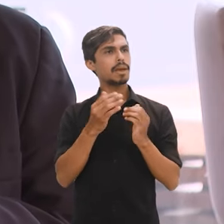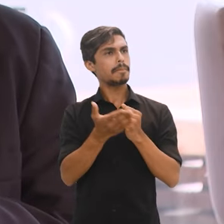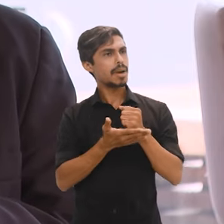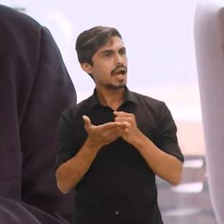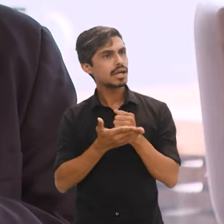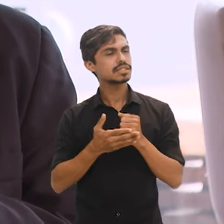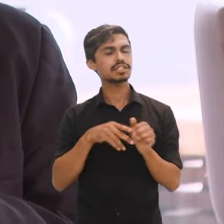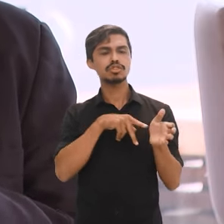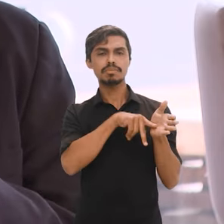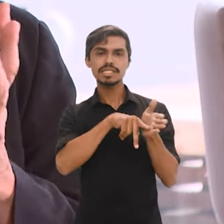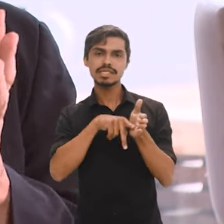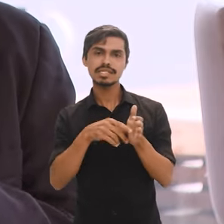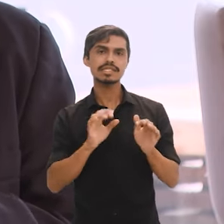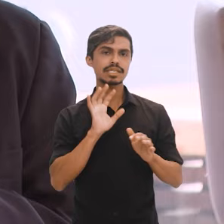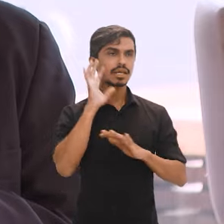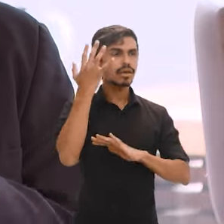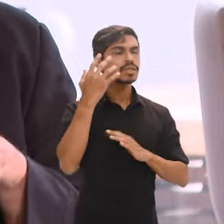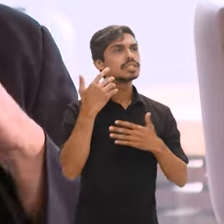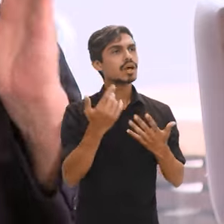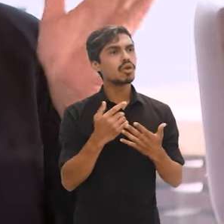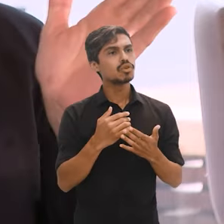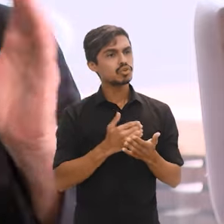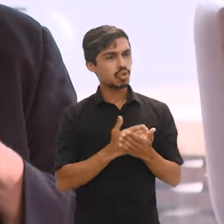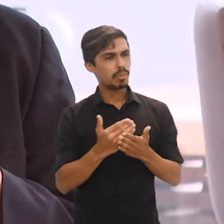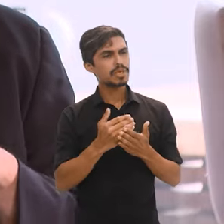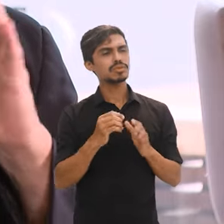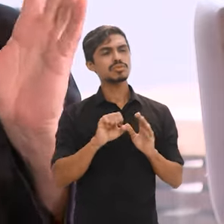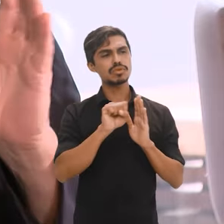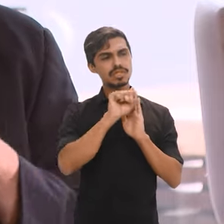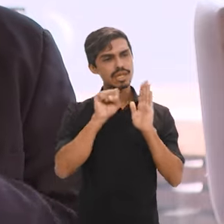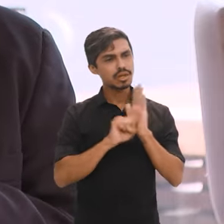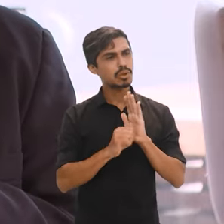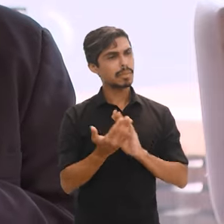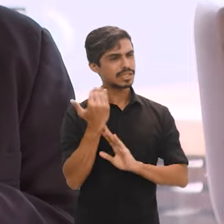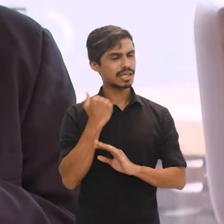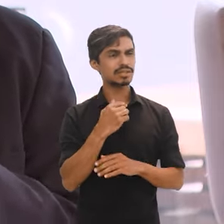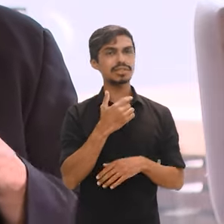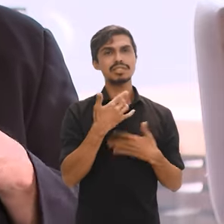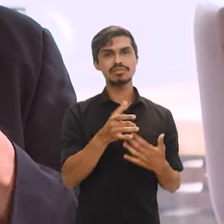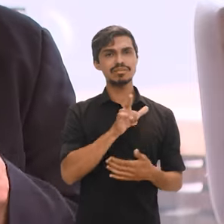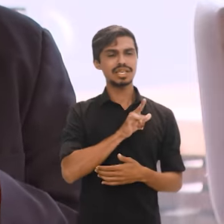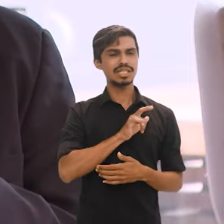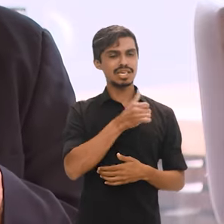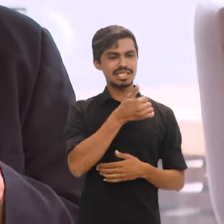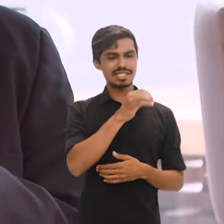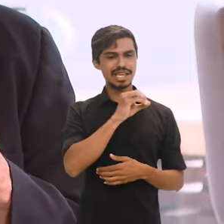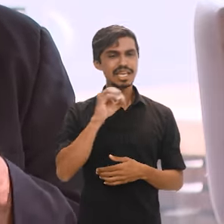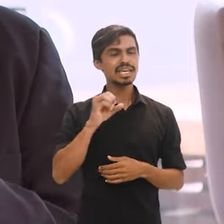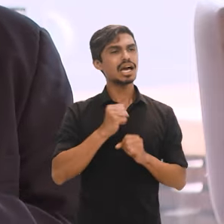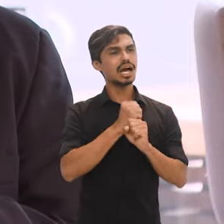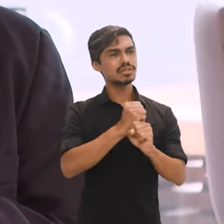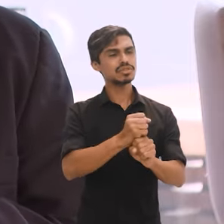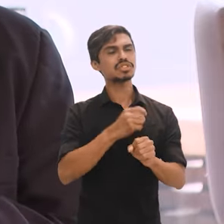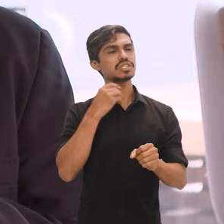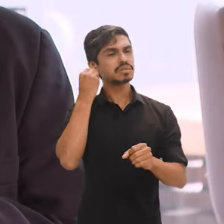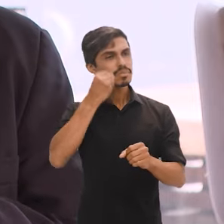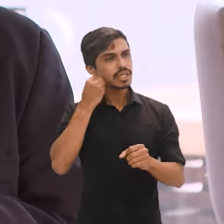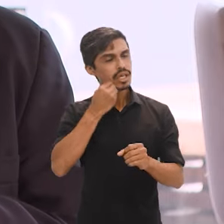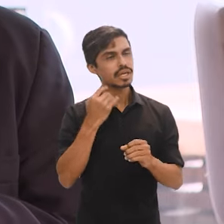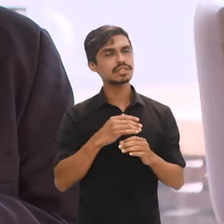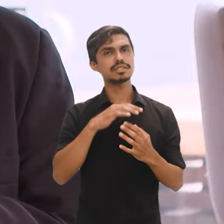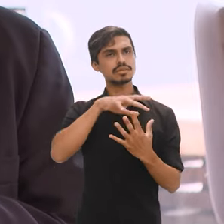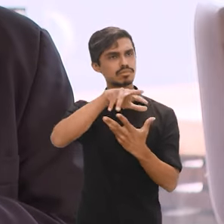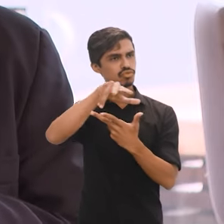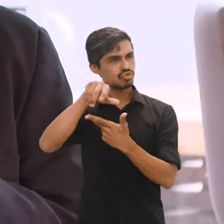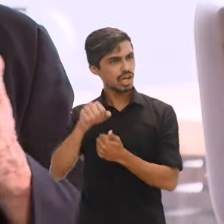realização de pesquisa. É do começo do século passado, digamos assim, 100 anos de experiência de regras estabelecidas em termos